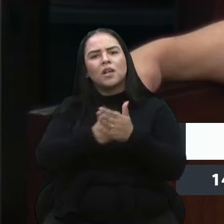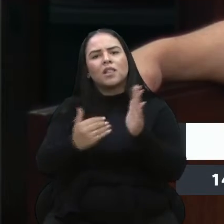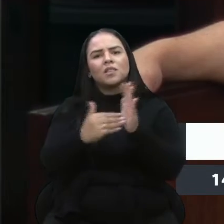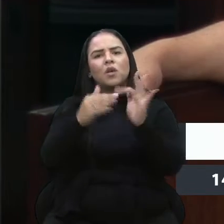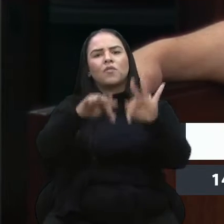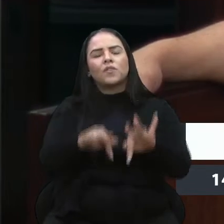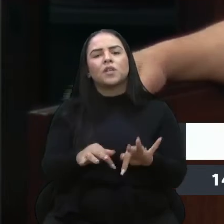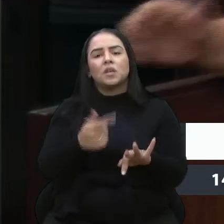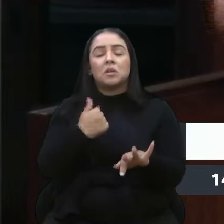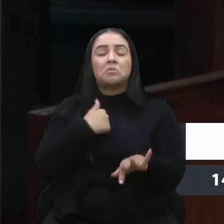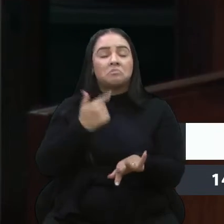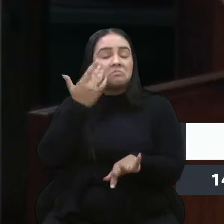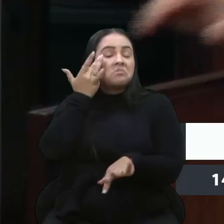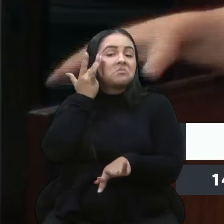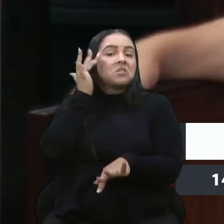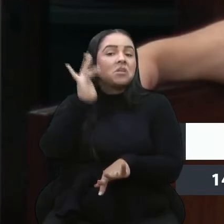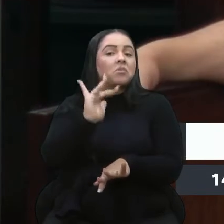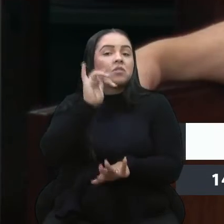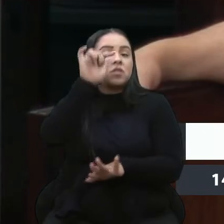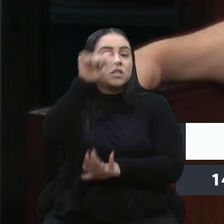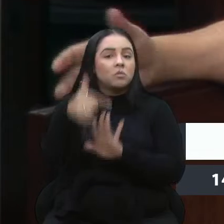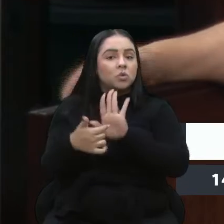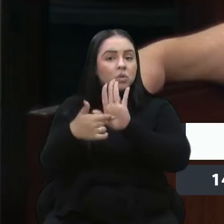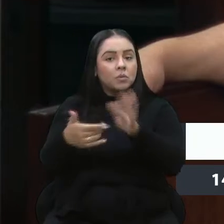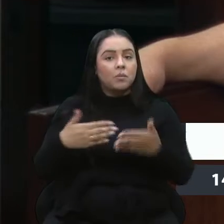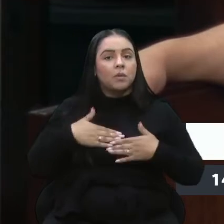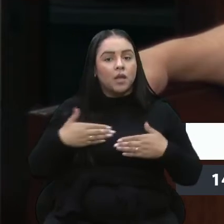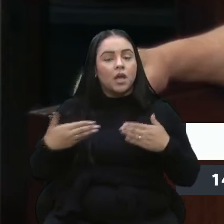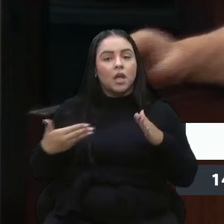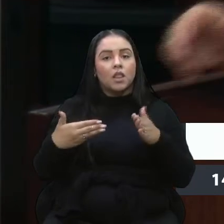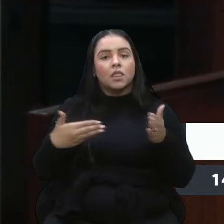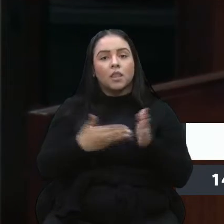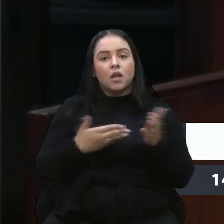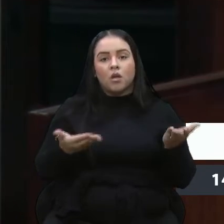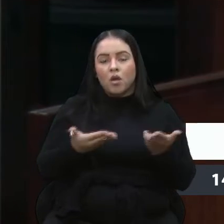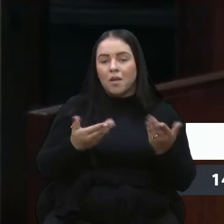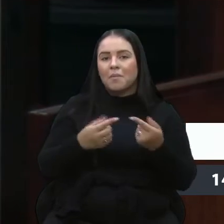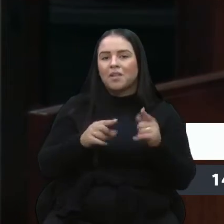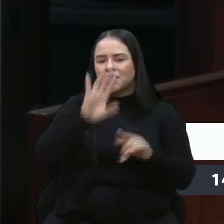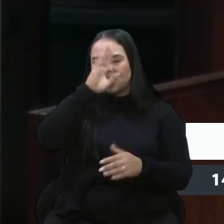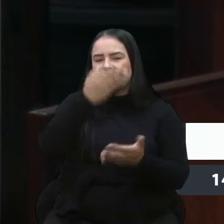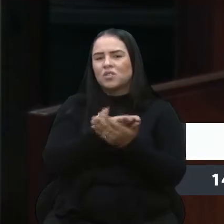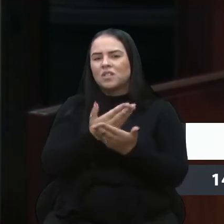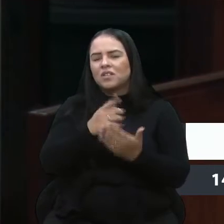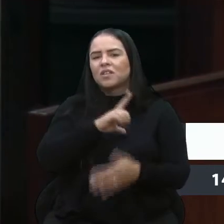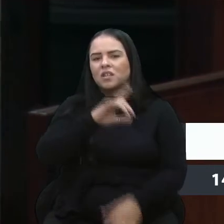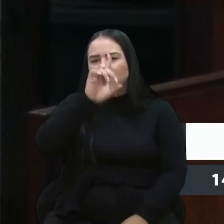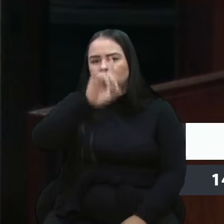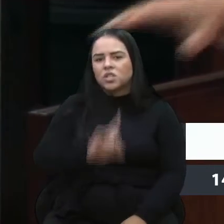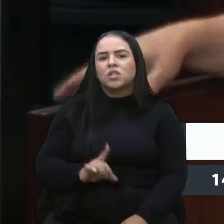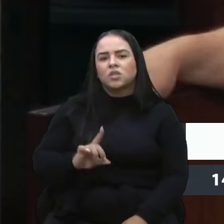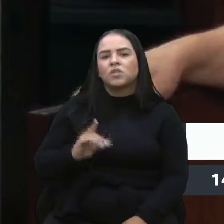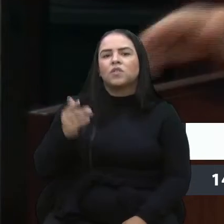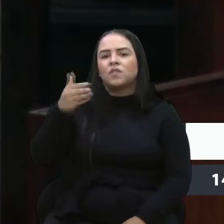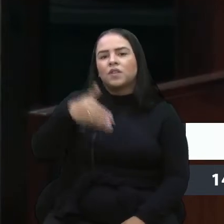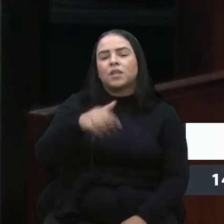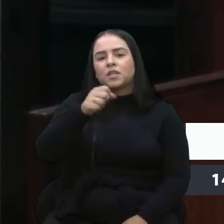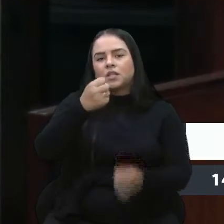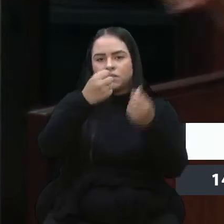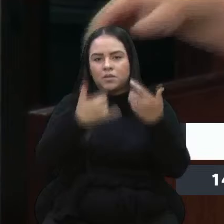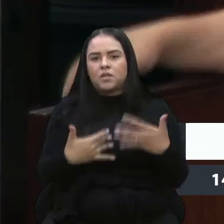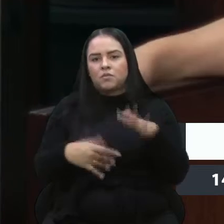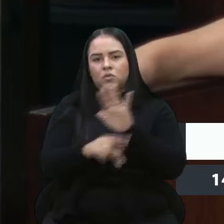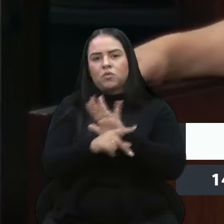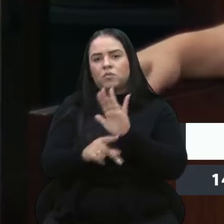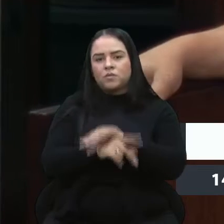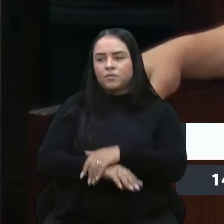sabia dessa situação, o senhor me mostrou agora há pouco, mas acho que ele tem todo o direito de vir até a casa, né, e poder se explicar, enfim. Vereador